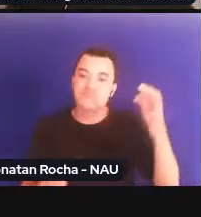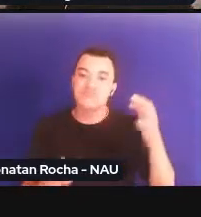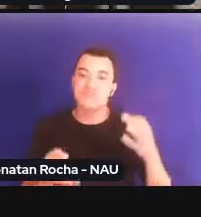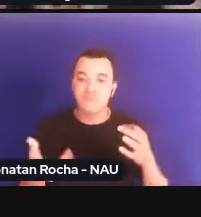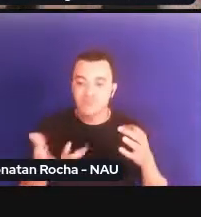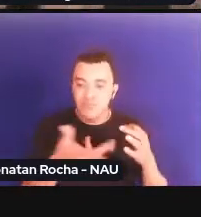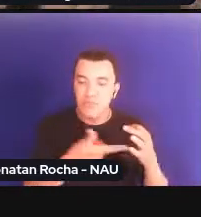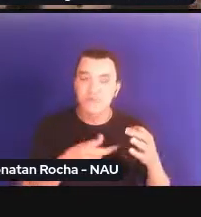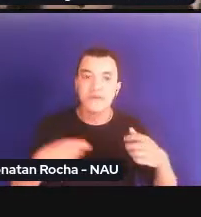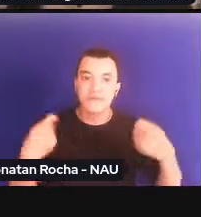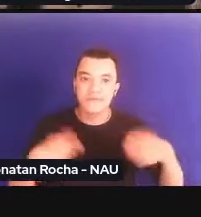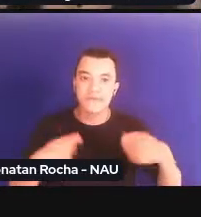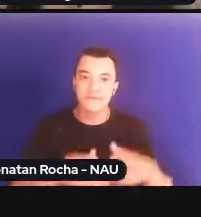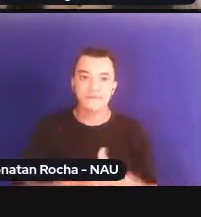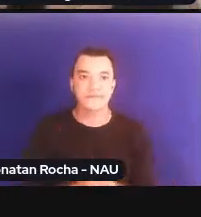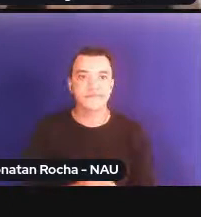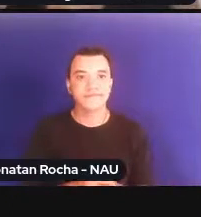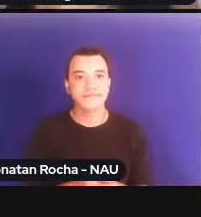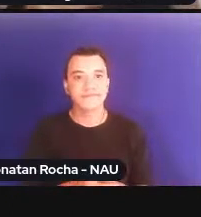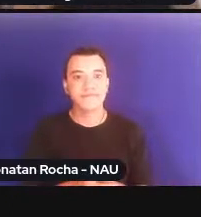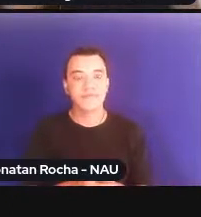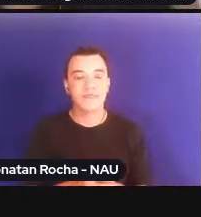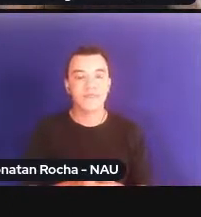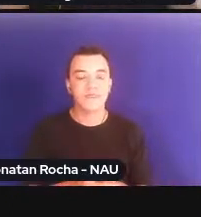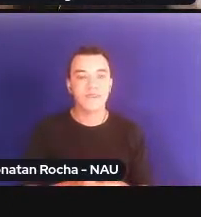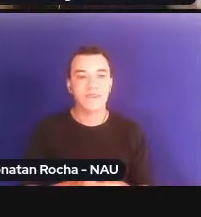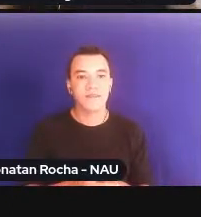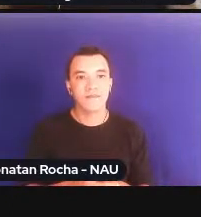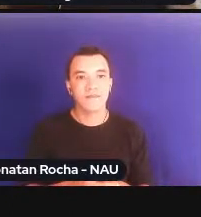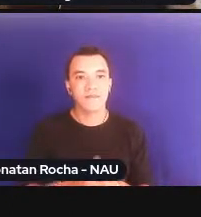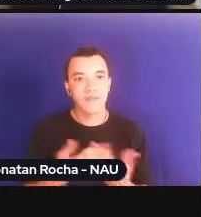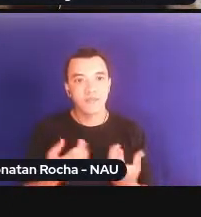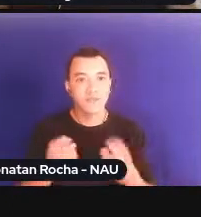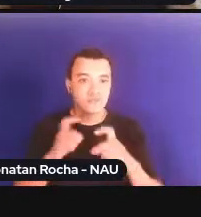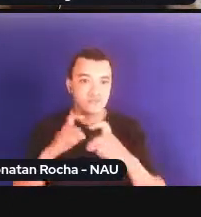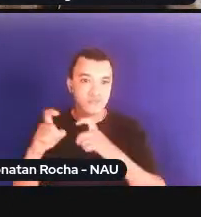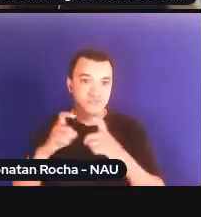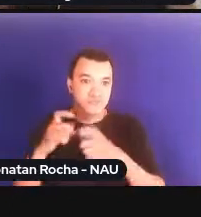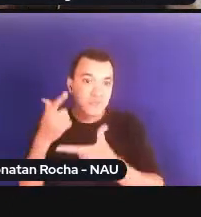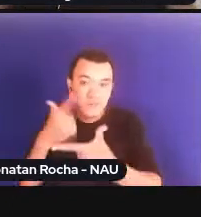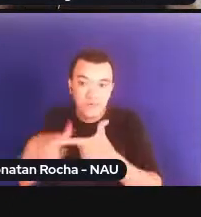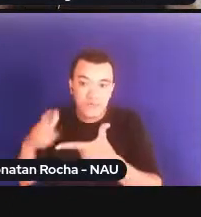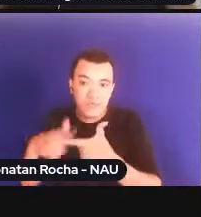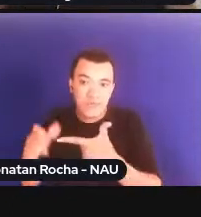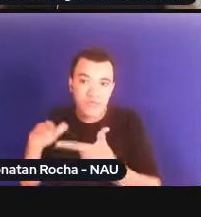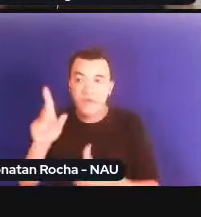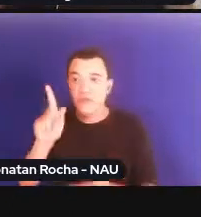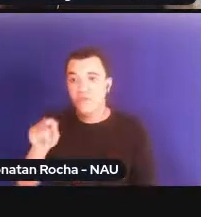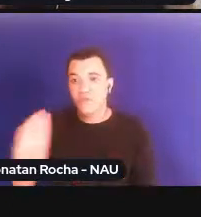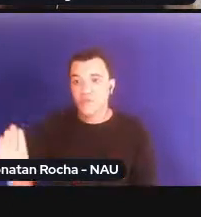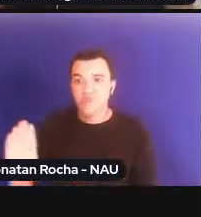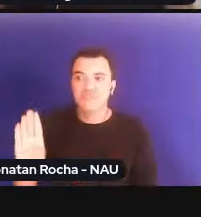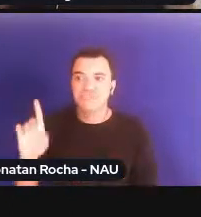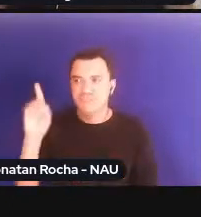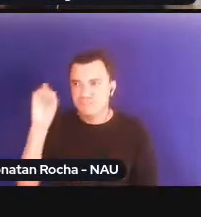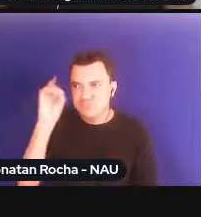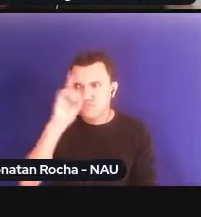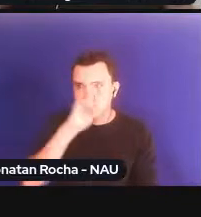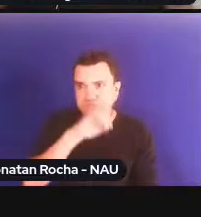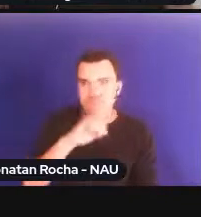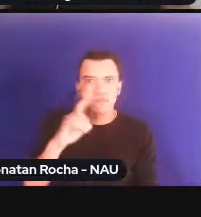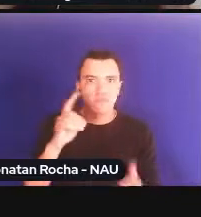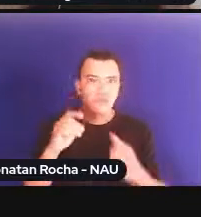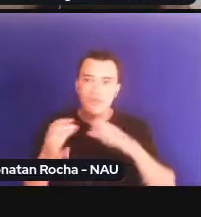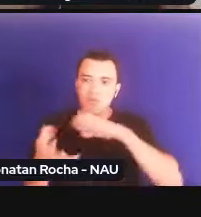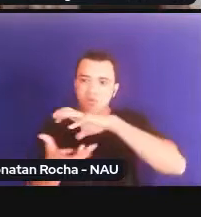complexas, então, não dá com efeito para discutirmos problemas públicos complexos, que extrapolam as fronteiras geográficas